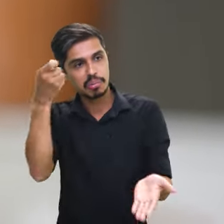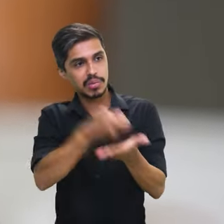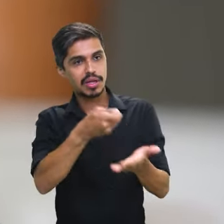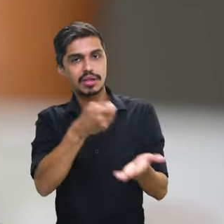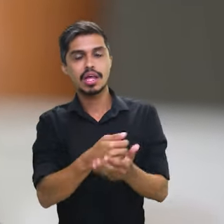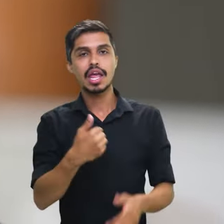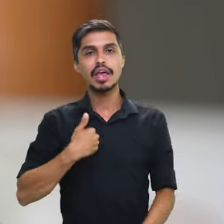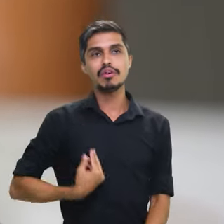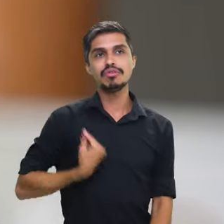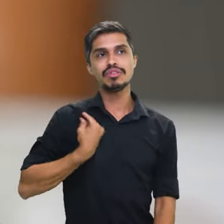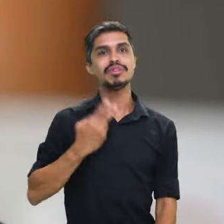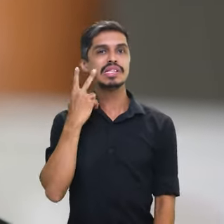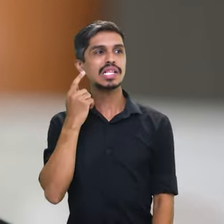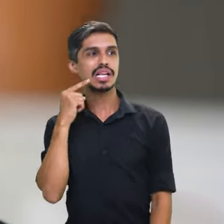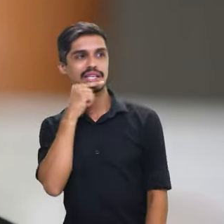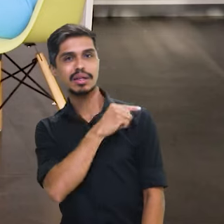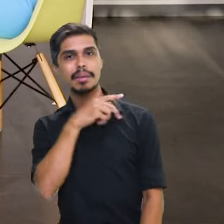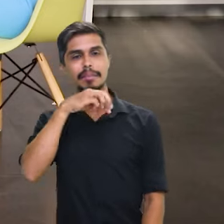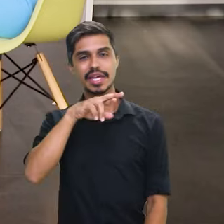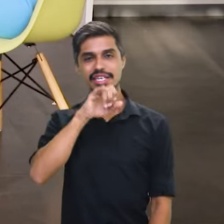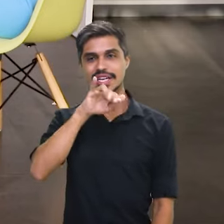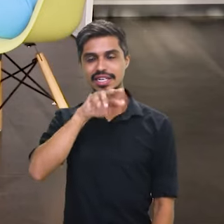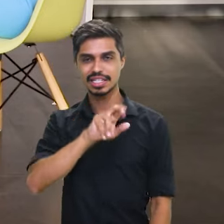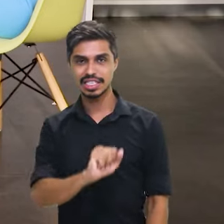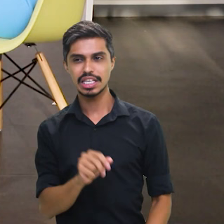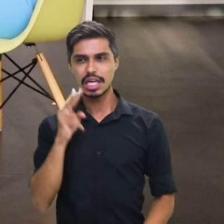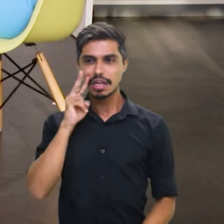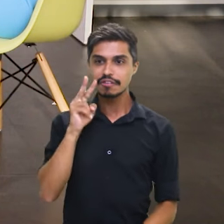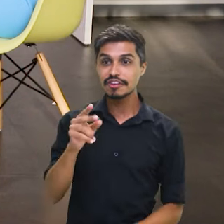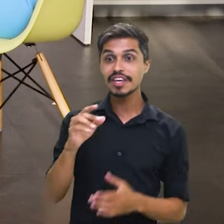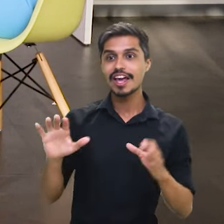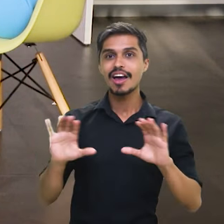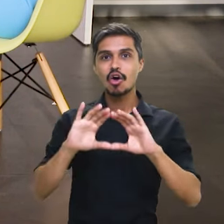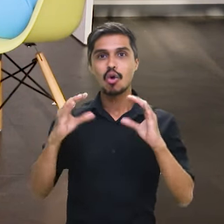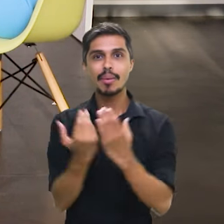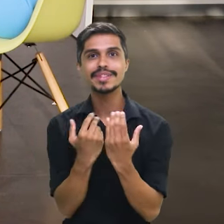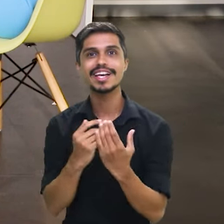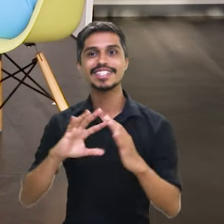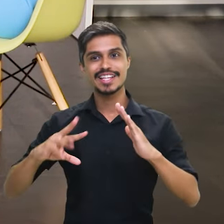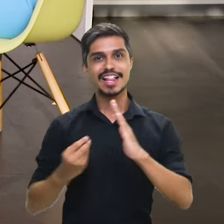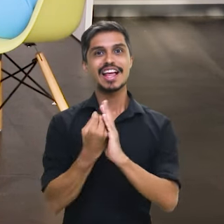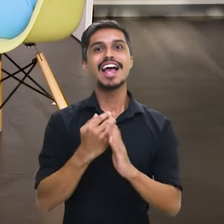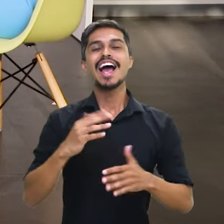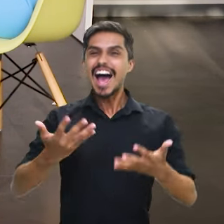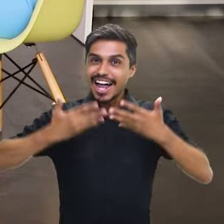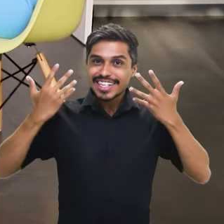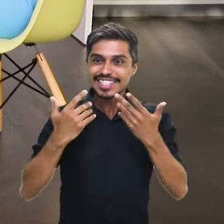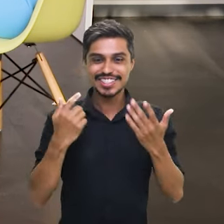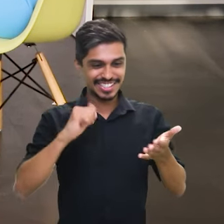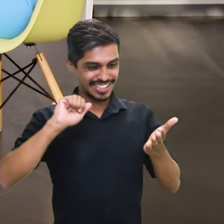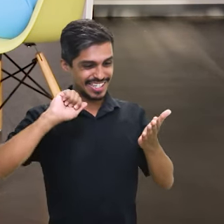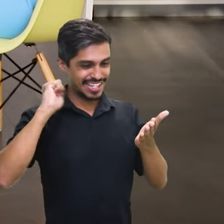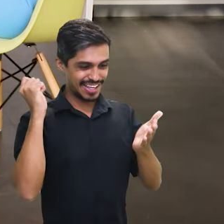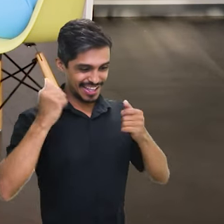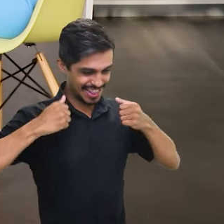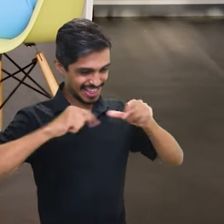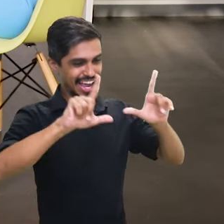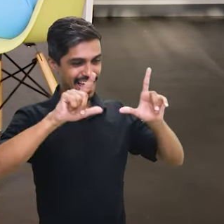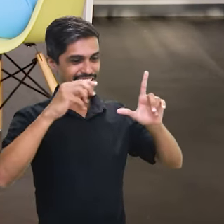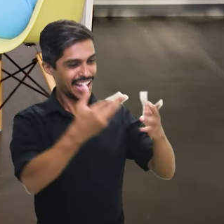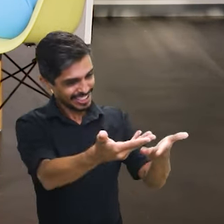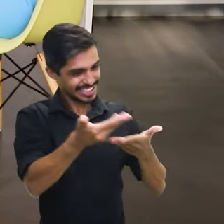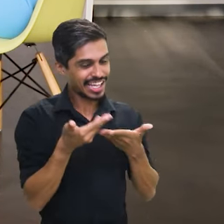estive há poucos dias no Ceará, em Mearim, e vi lá a alegria das pessoas em poder receber a certificação. É como se fosse uma nova